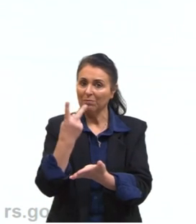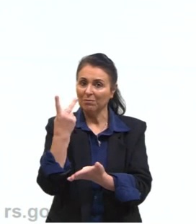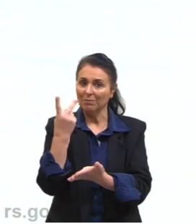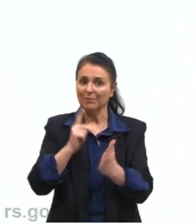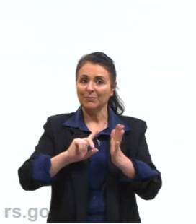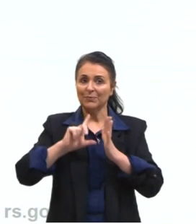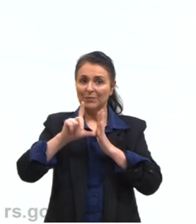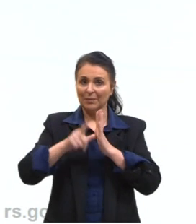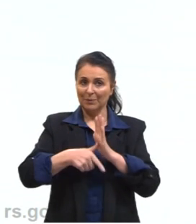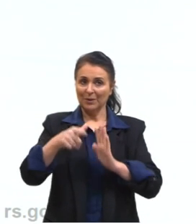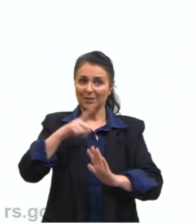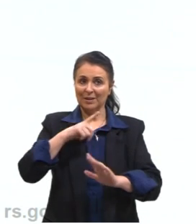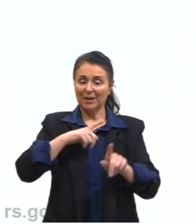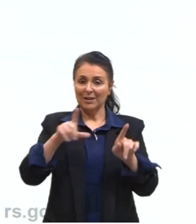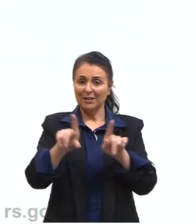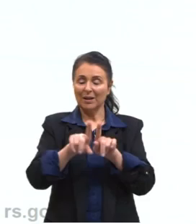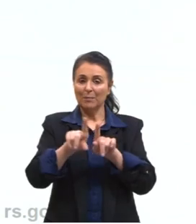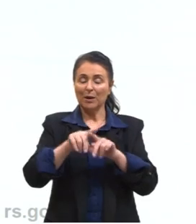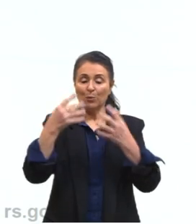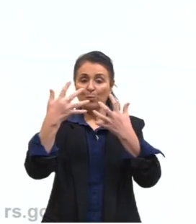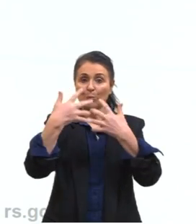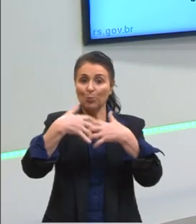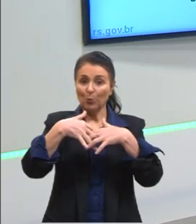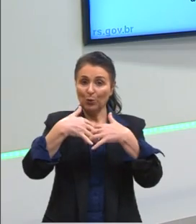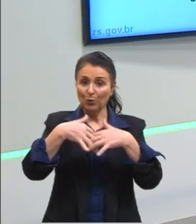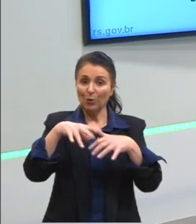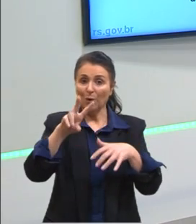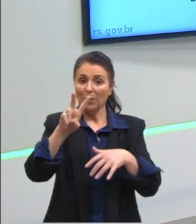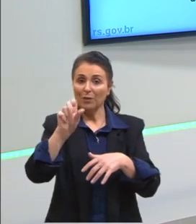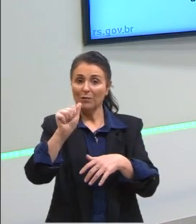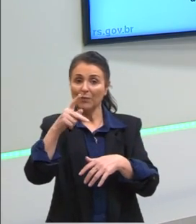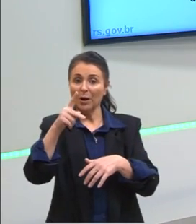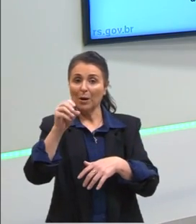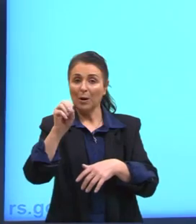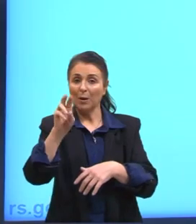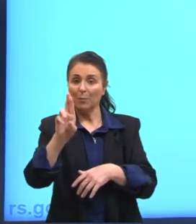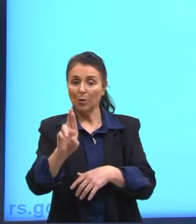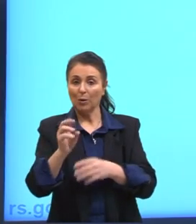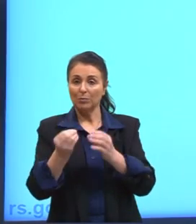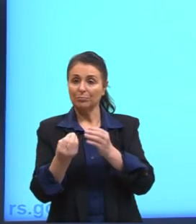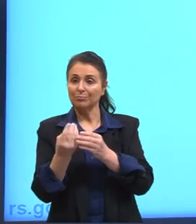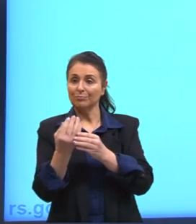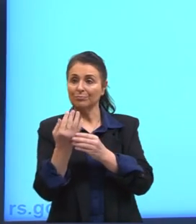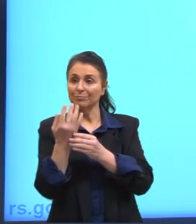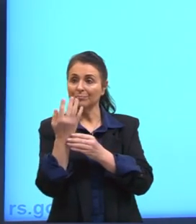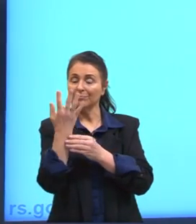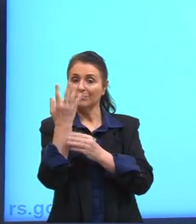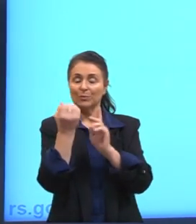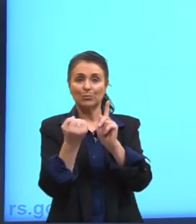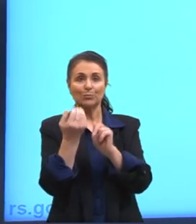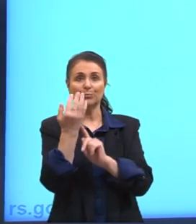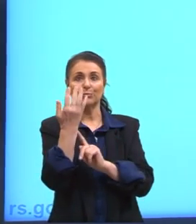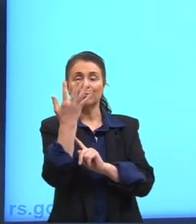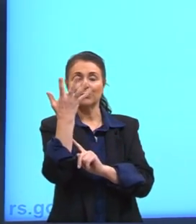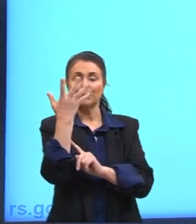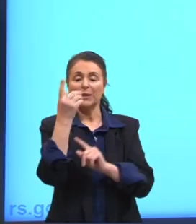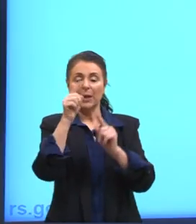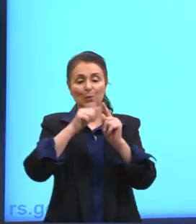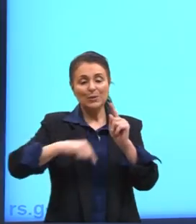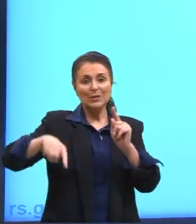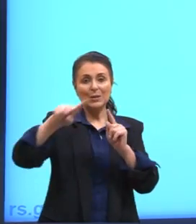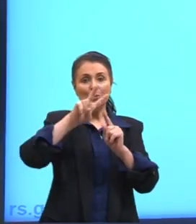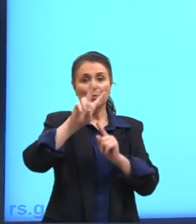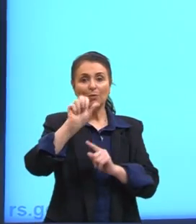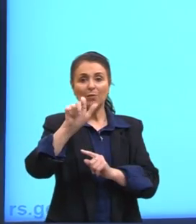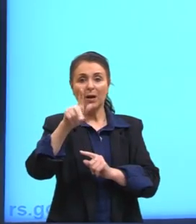Depois, a gente tem também o motor a vapor, tá? O que que acontece, né? A gente chama de ciclo do vapor.